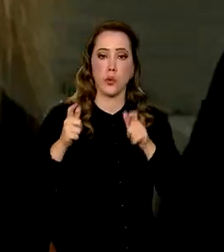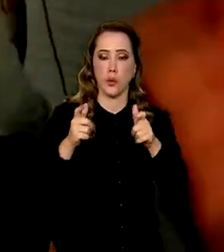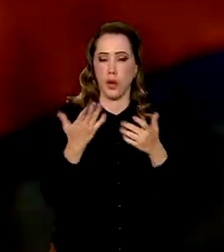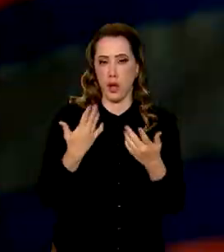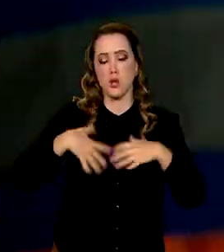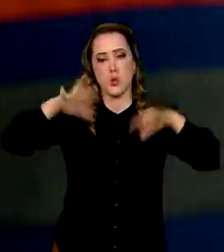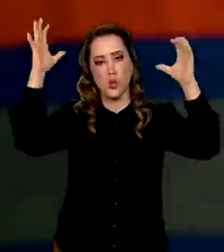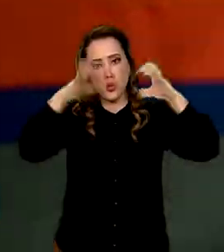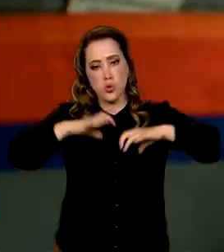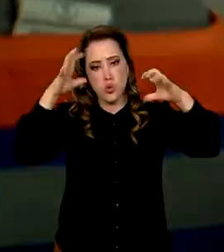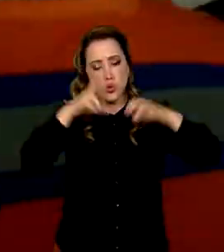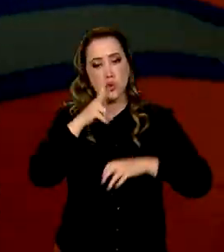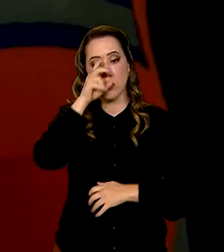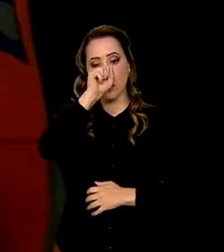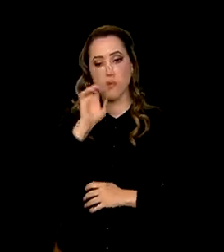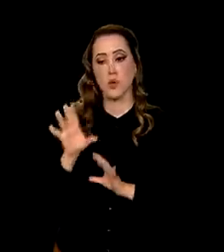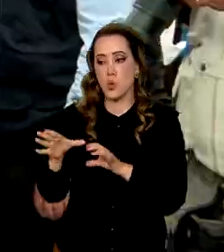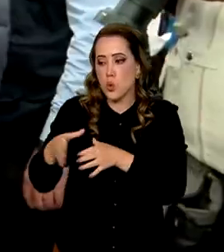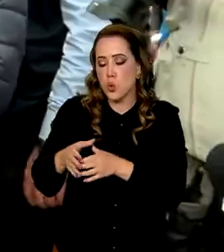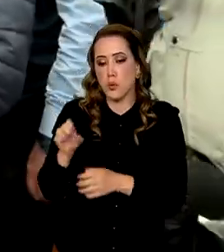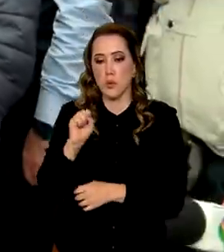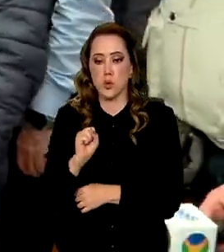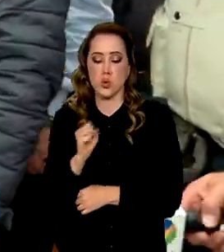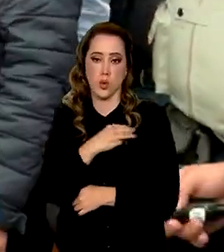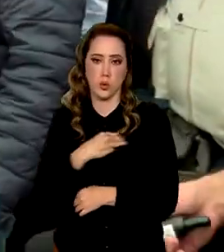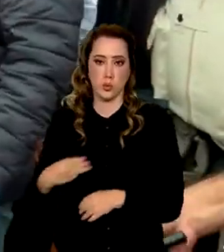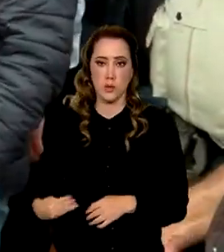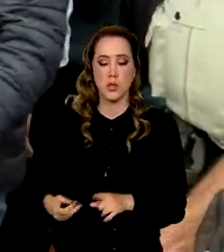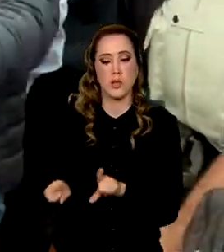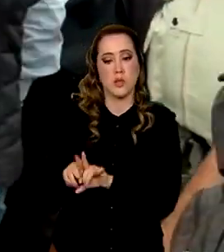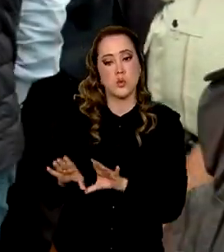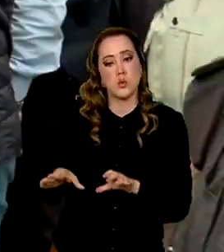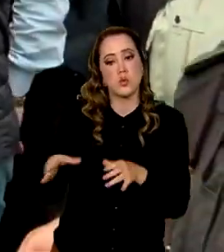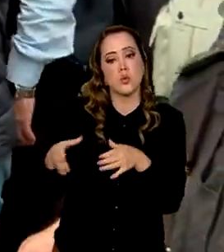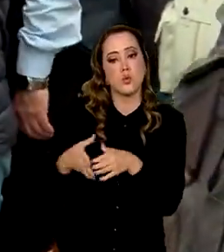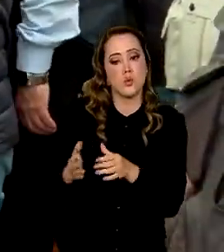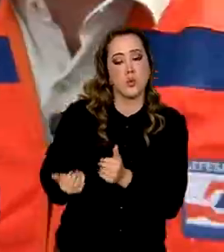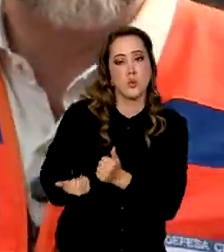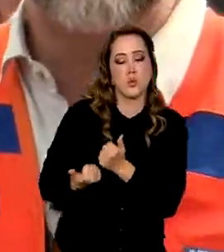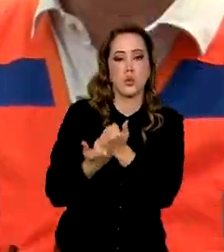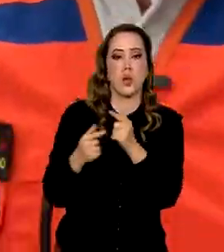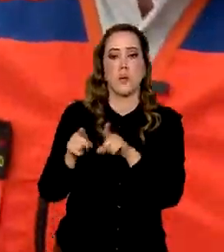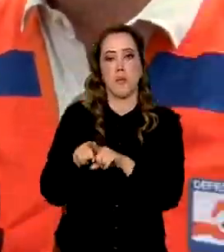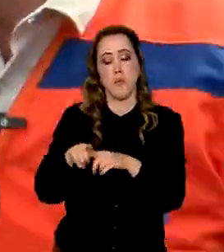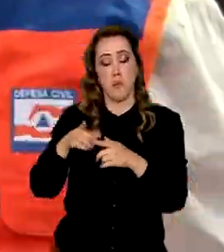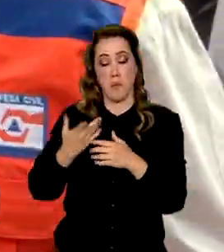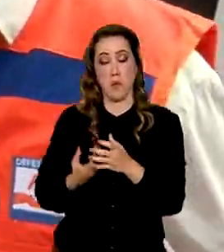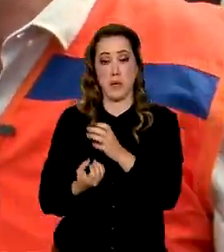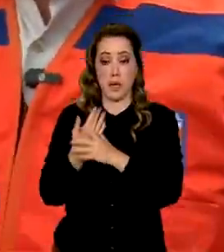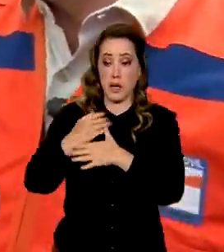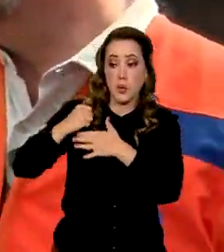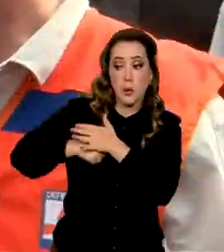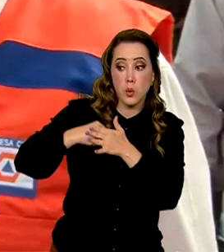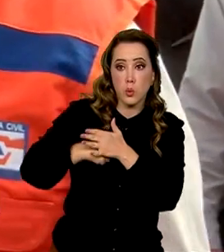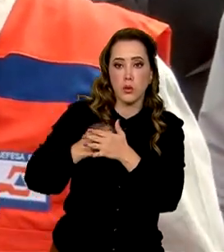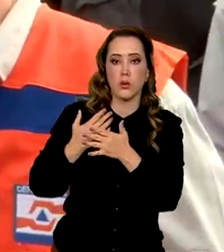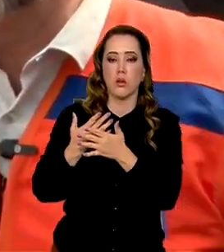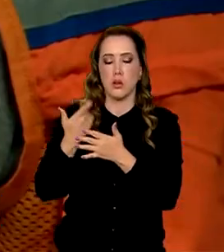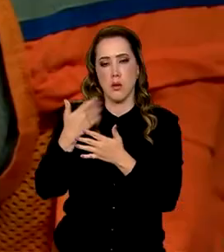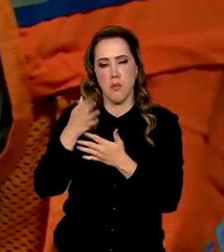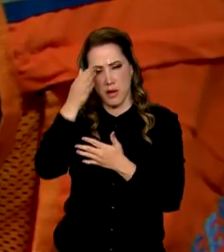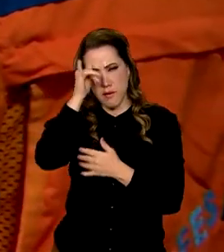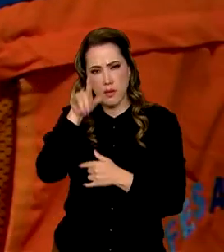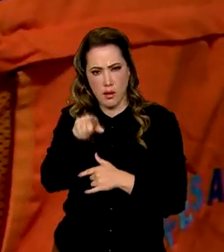acompanhado de uma comitiva de oito ministros, integrantes de comitê permanente, criado para o enfrentamento da situação na região sul.